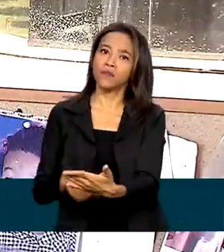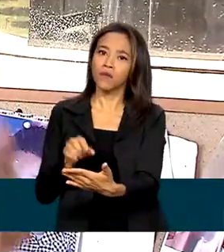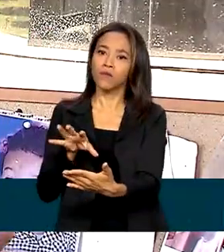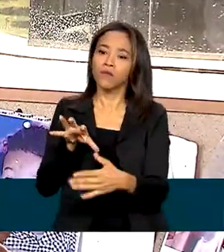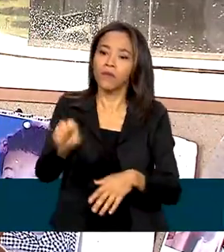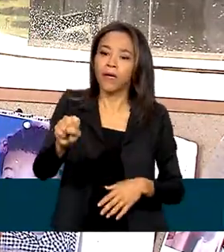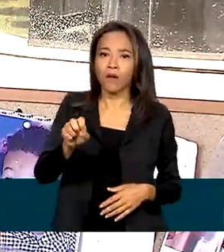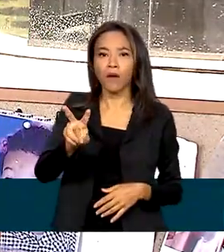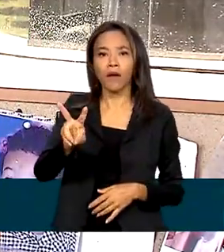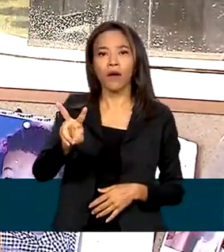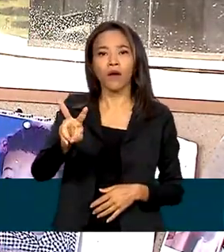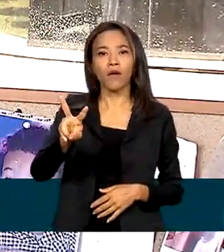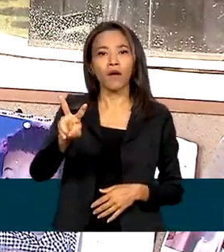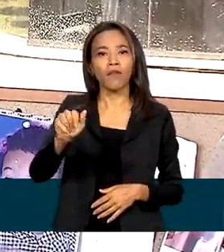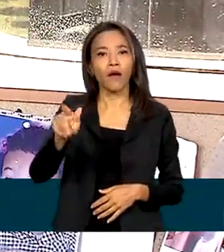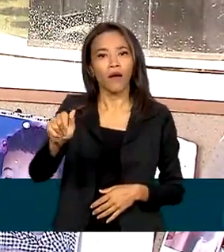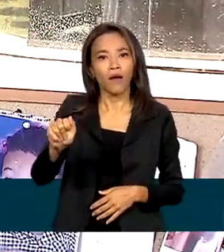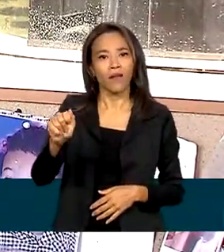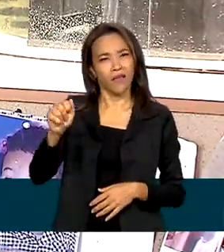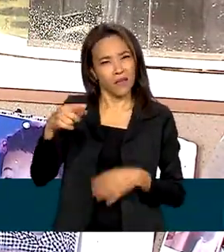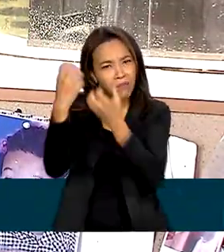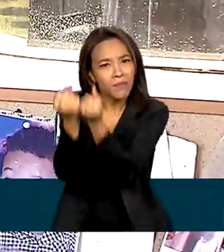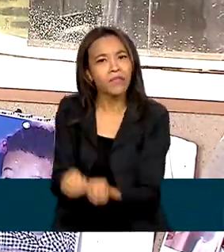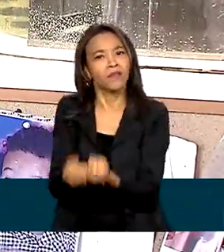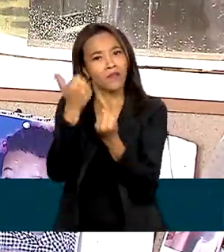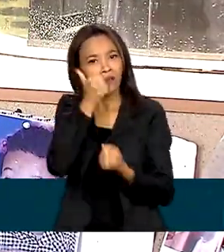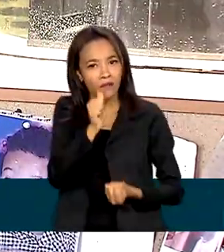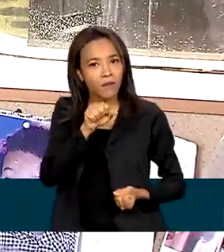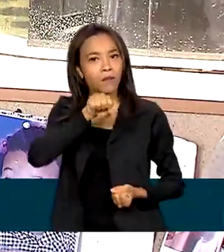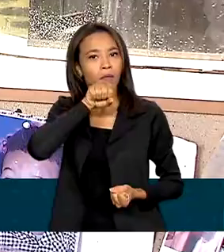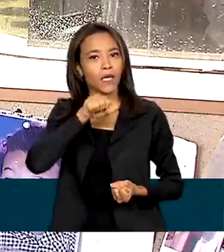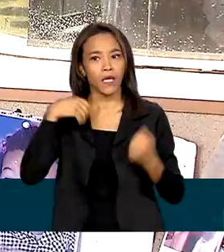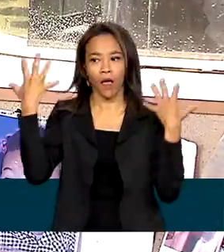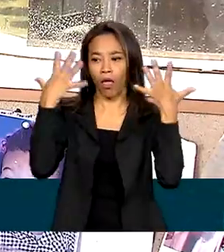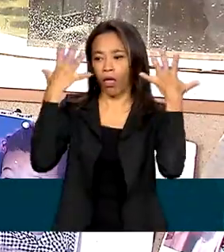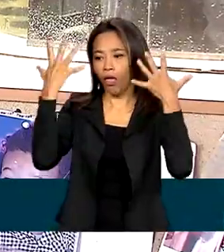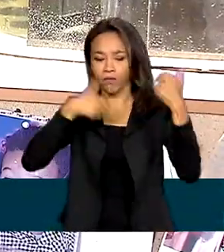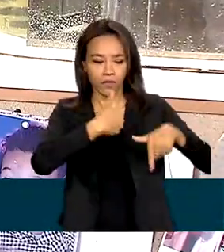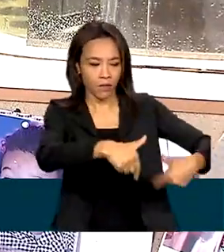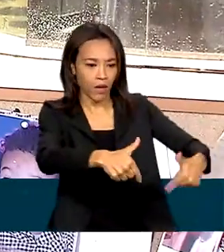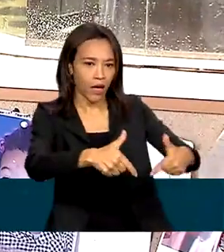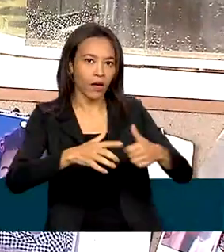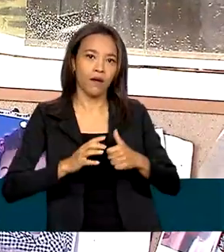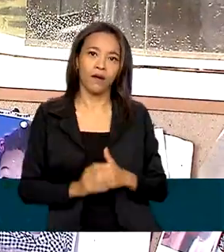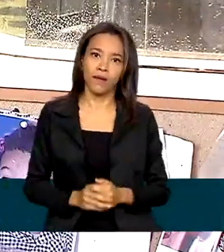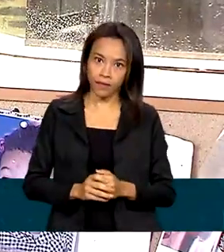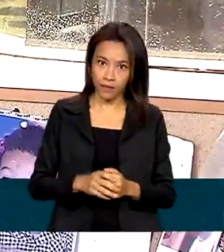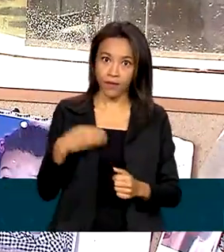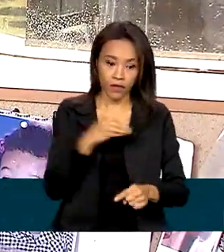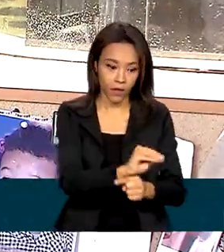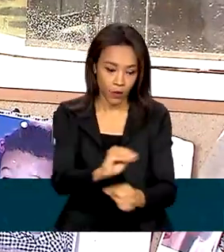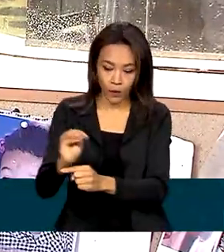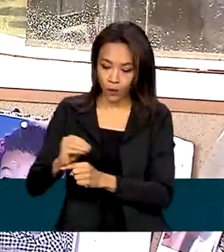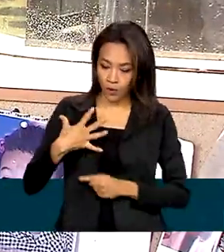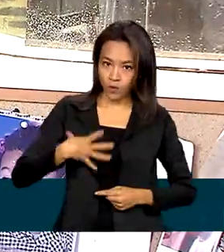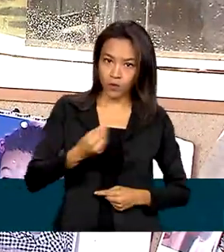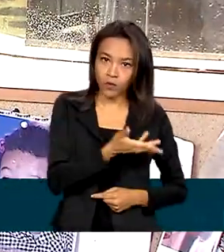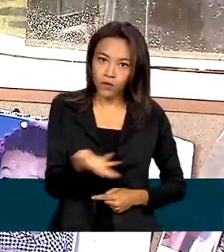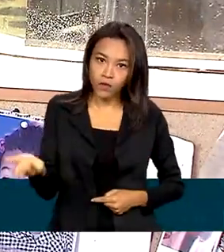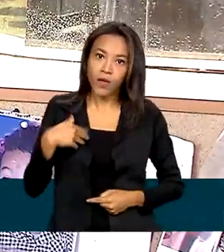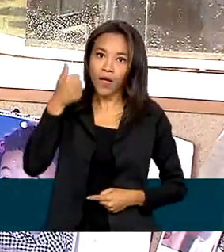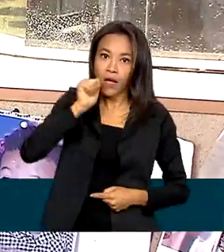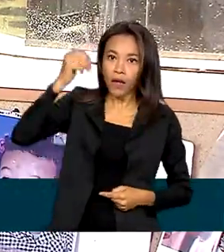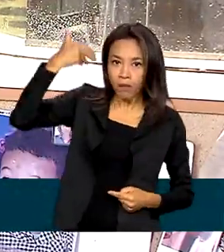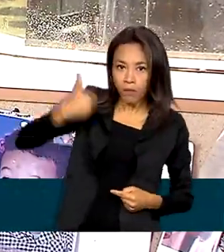pesado para a mãe, que trabalha, que corre atrás, que tem que criar seus filhos. É mãe,